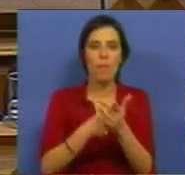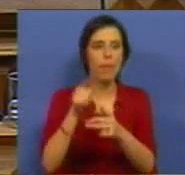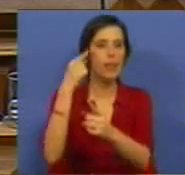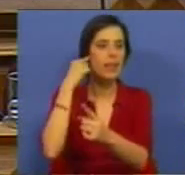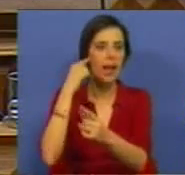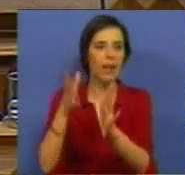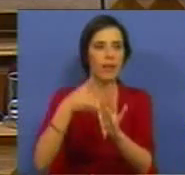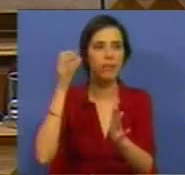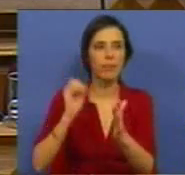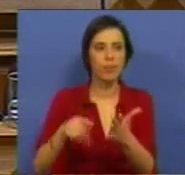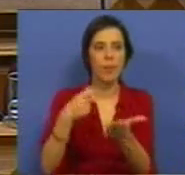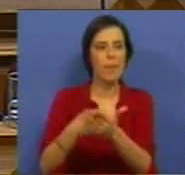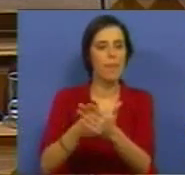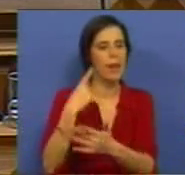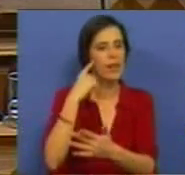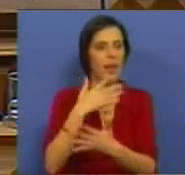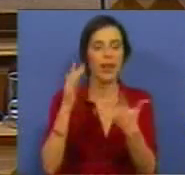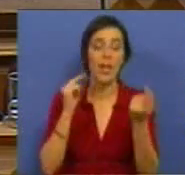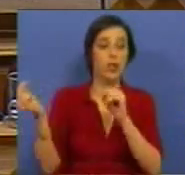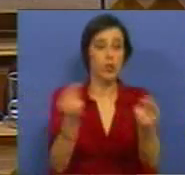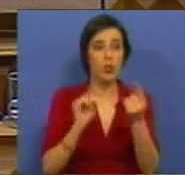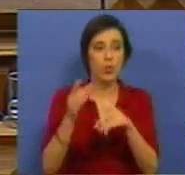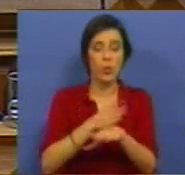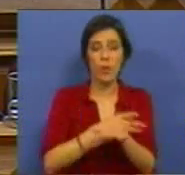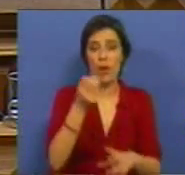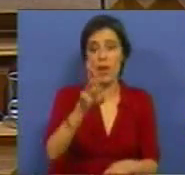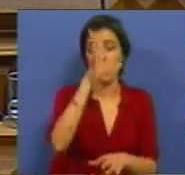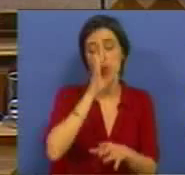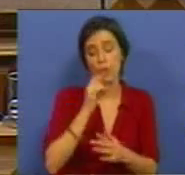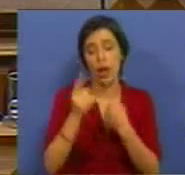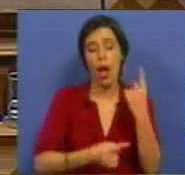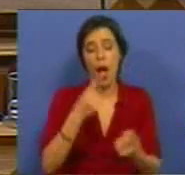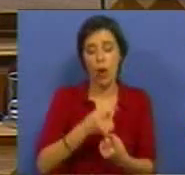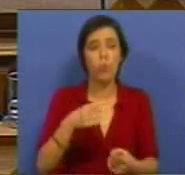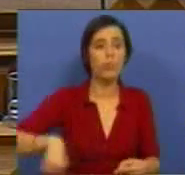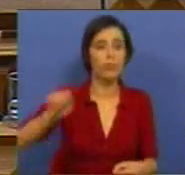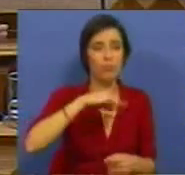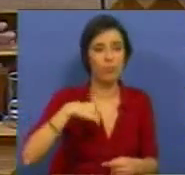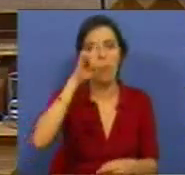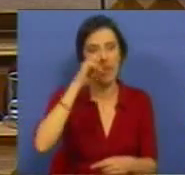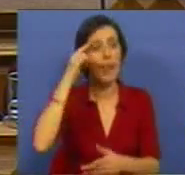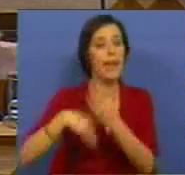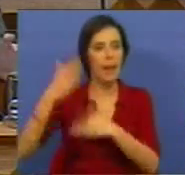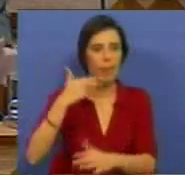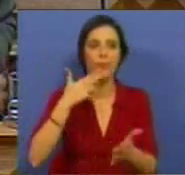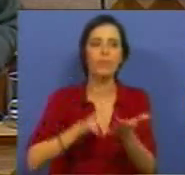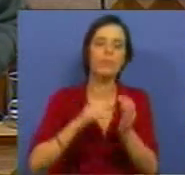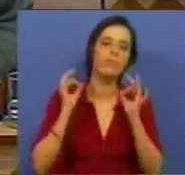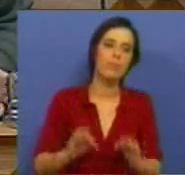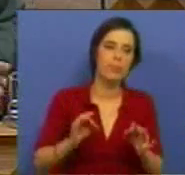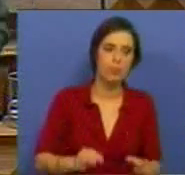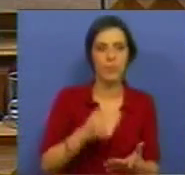e da eliminação do porto de pago, que deu grande discussão na anterior legislatura, como alguns e algumas de nós estão lembrados. E, de facto,